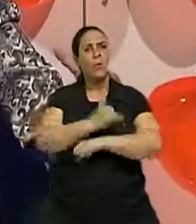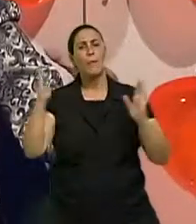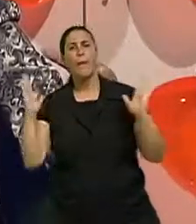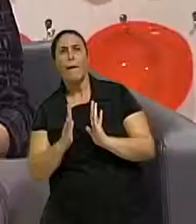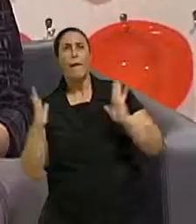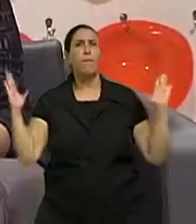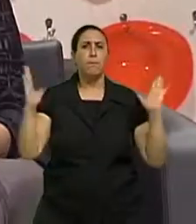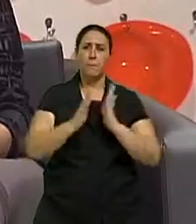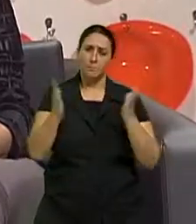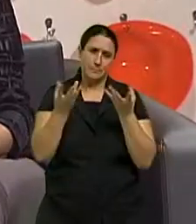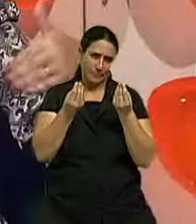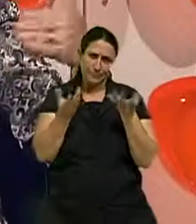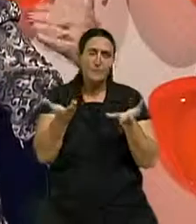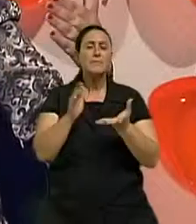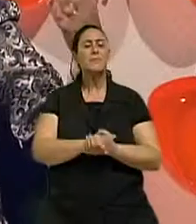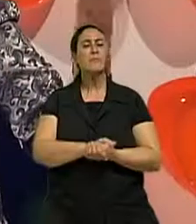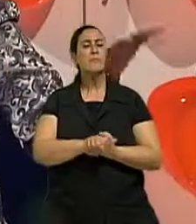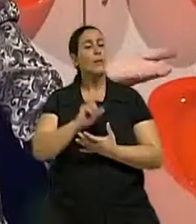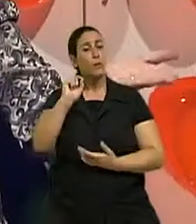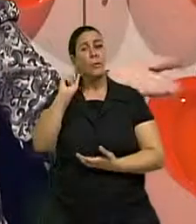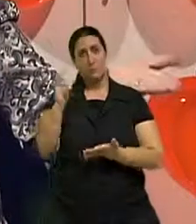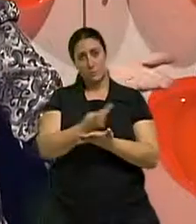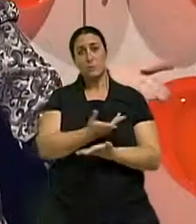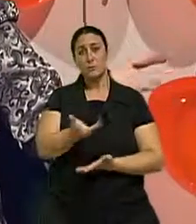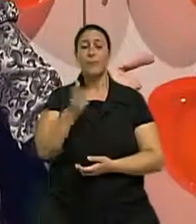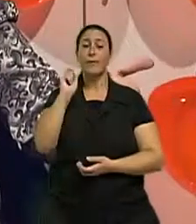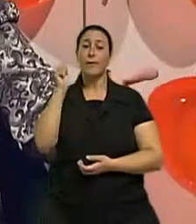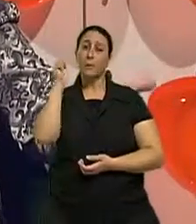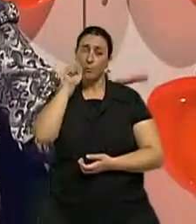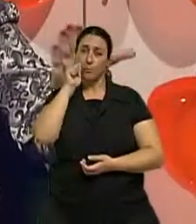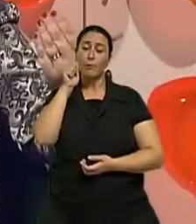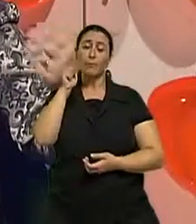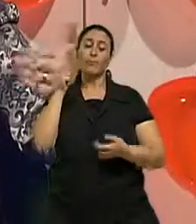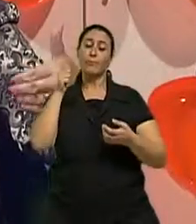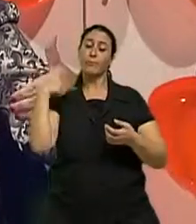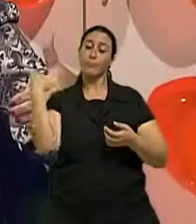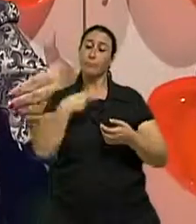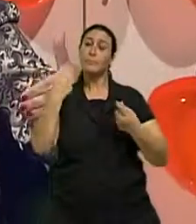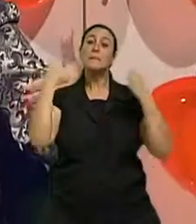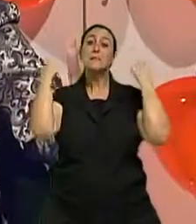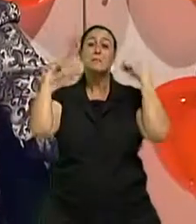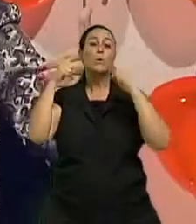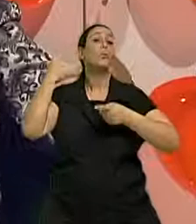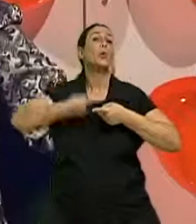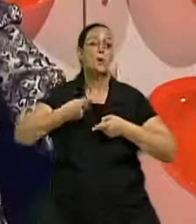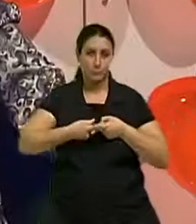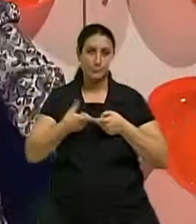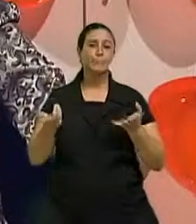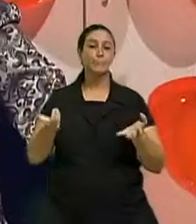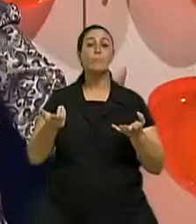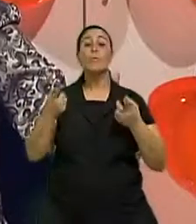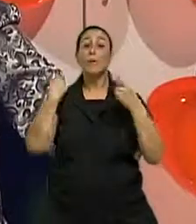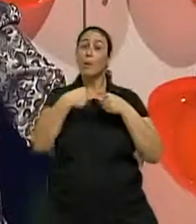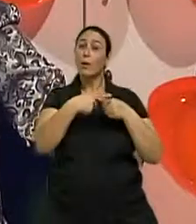né? Calorões. É. E isso, o que o exercício físico ajuda? Bom, o exercício